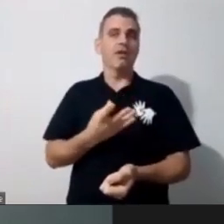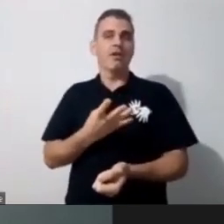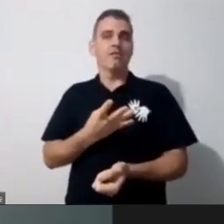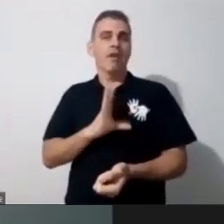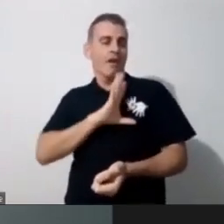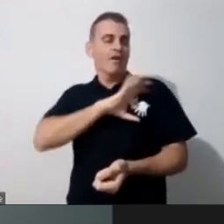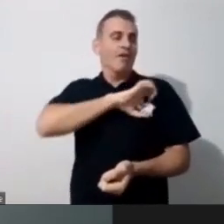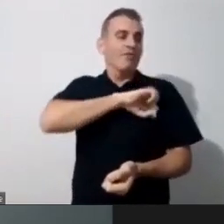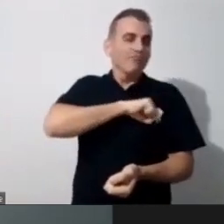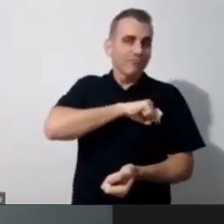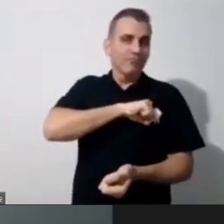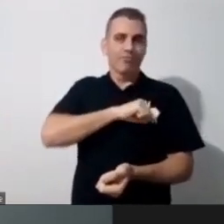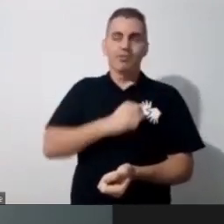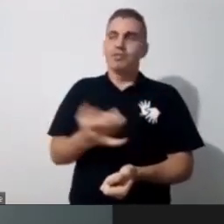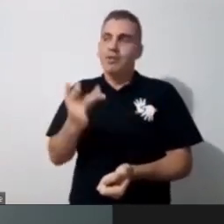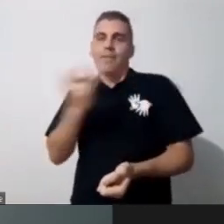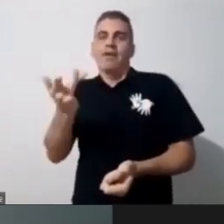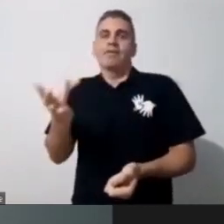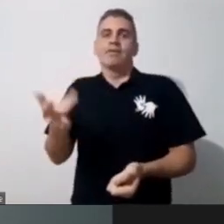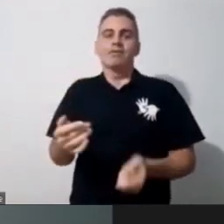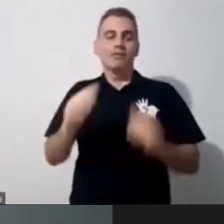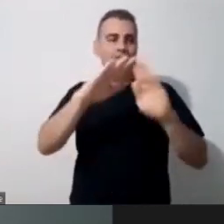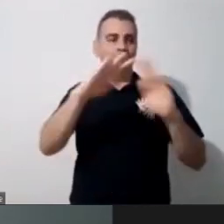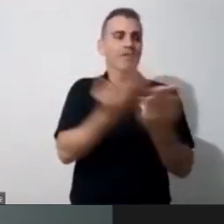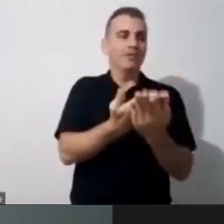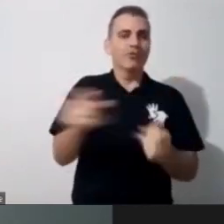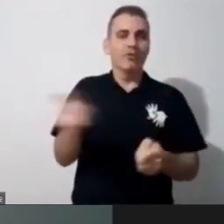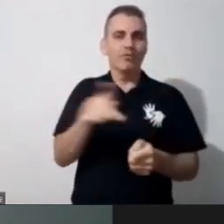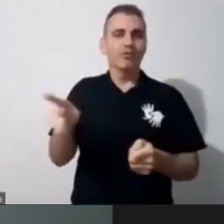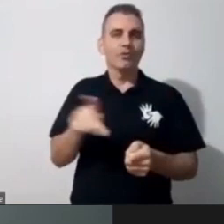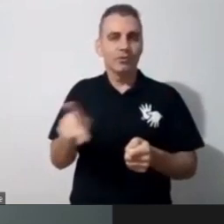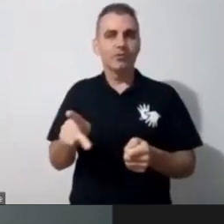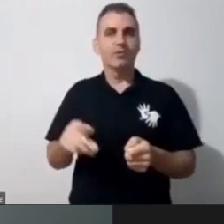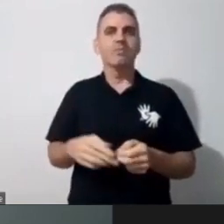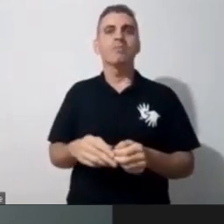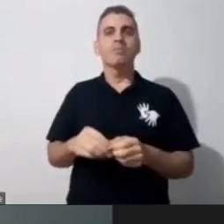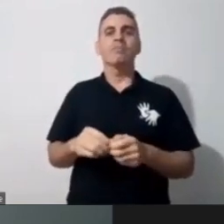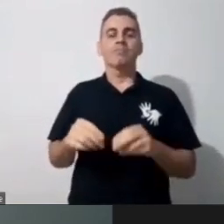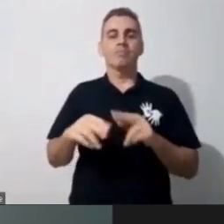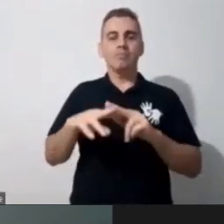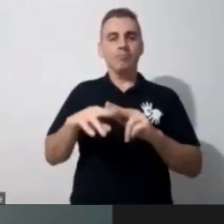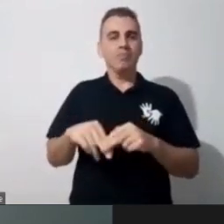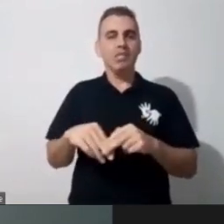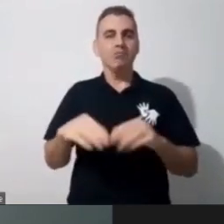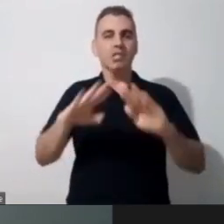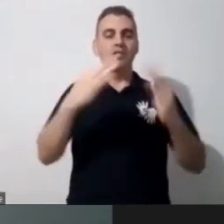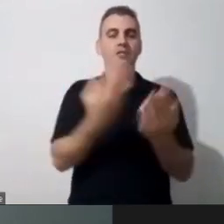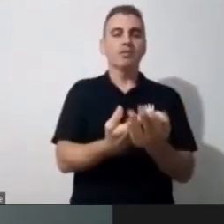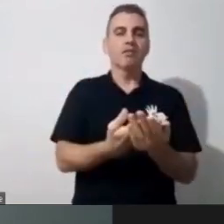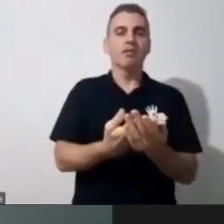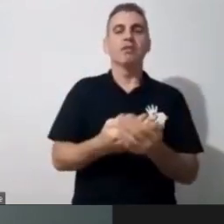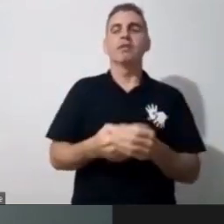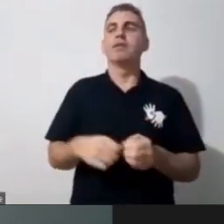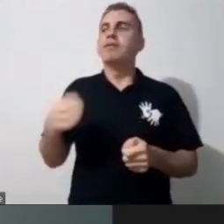os professores amam estar ali com pessoas, e formados de pessoas, mas a gente tem essa coisa de estar sempre falando, né, de